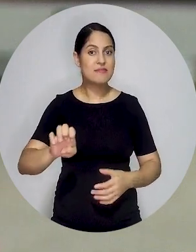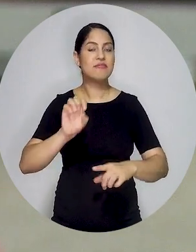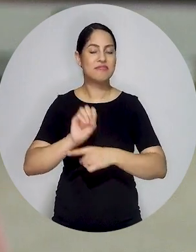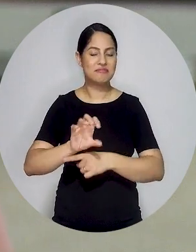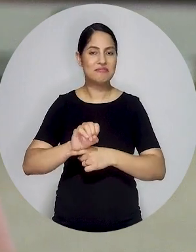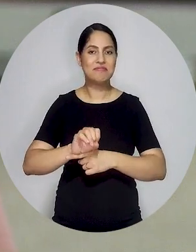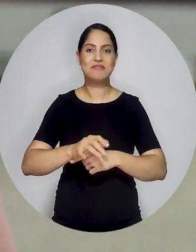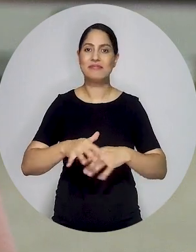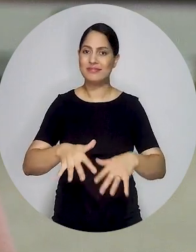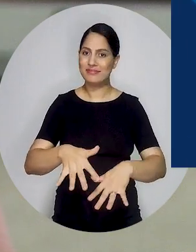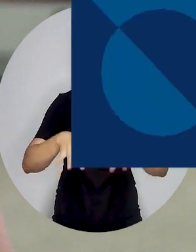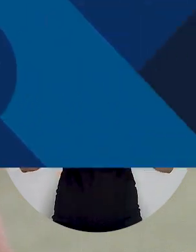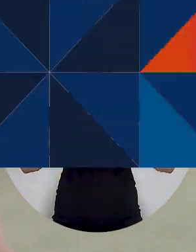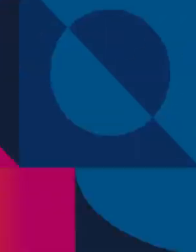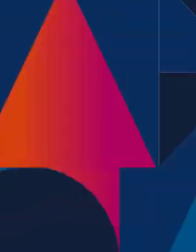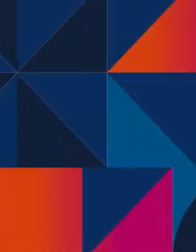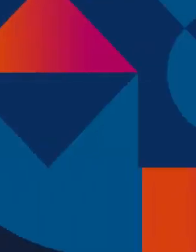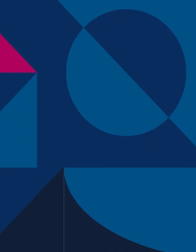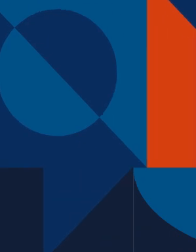transmissão foi aberta ao público.